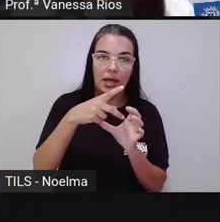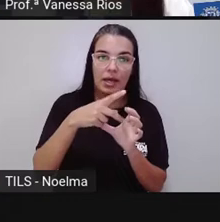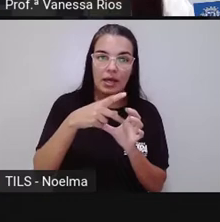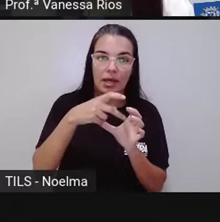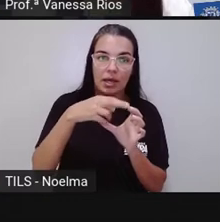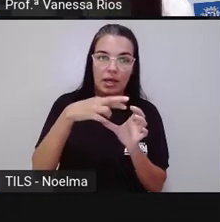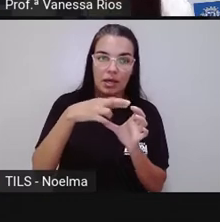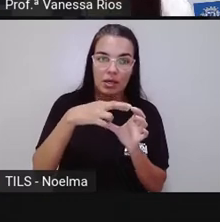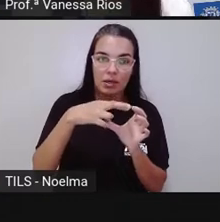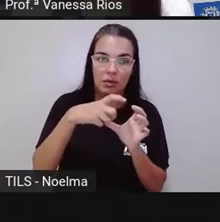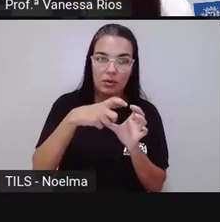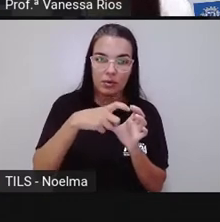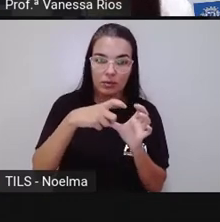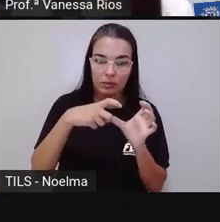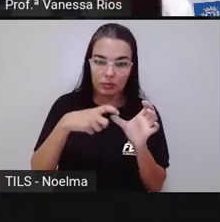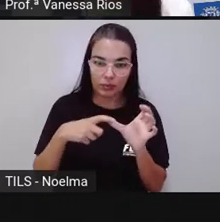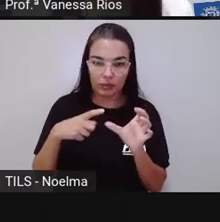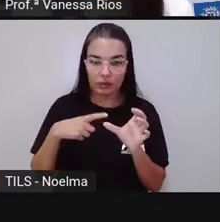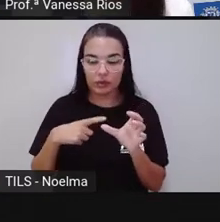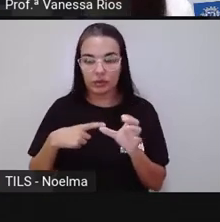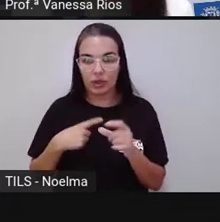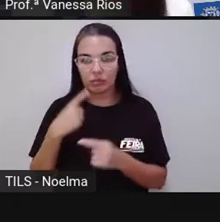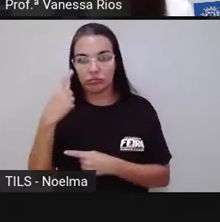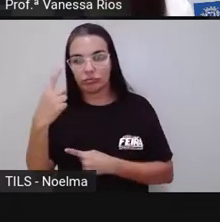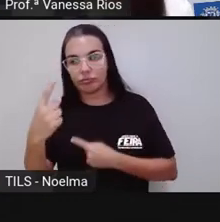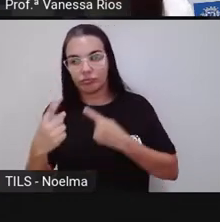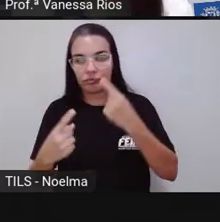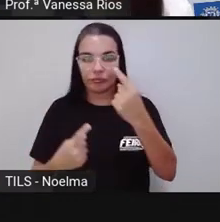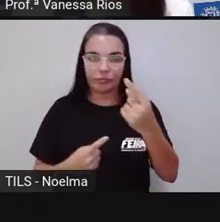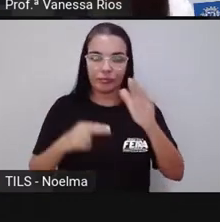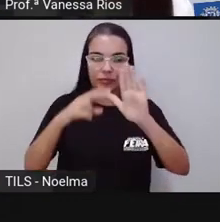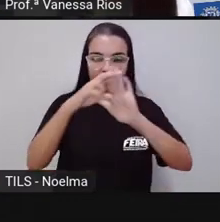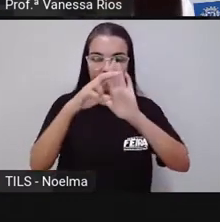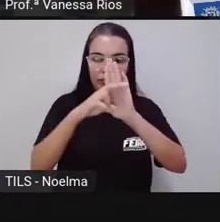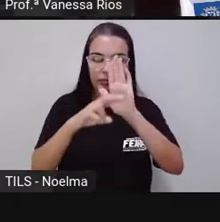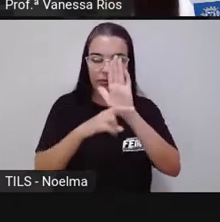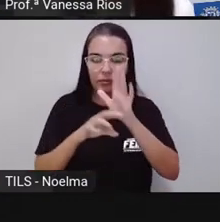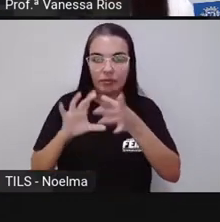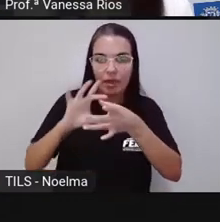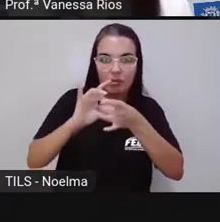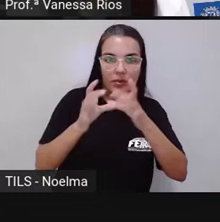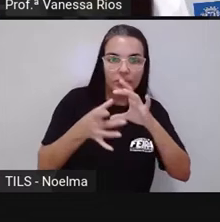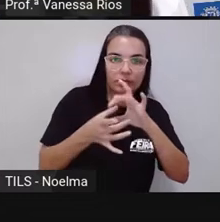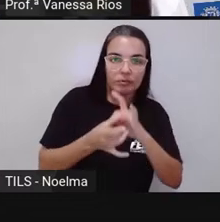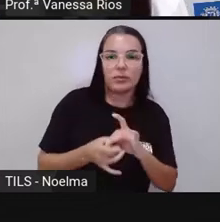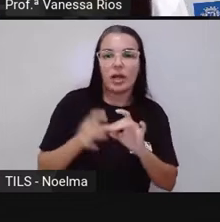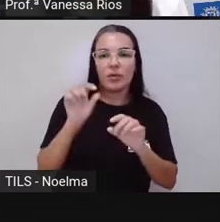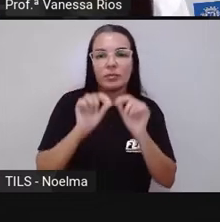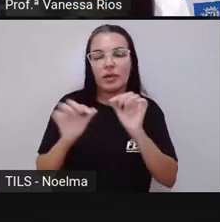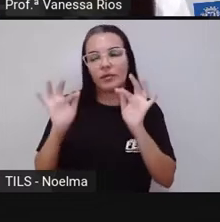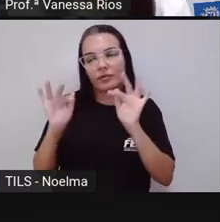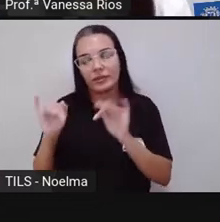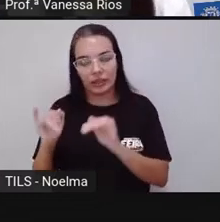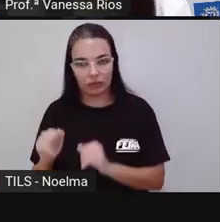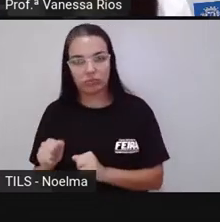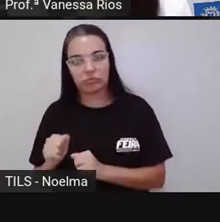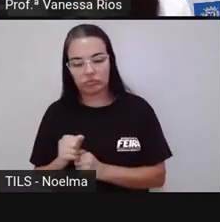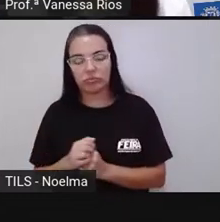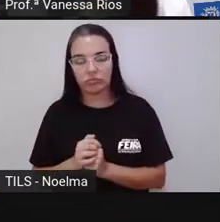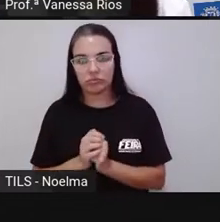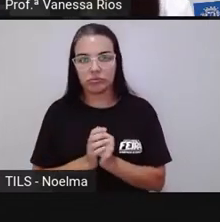são observadas, né, as regras estão normalmente relacionadas com as terminações.